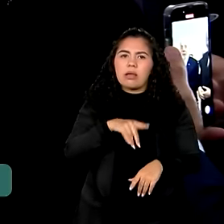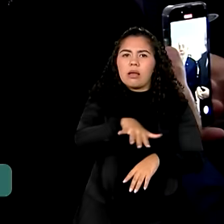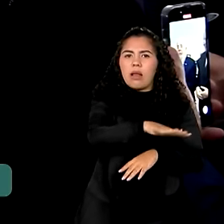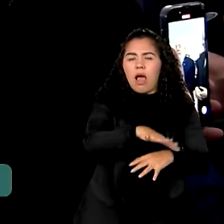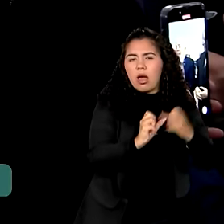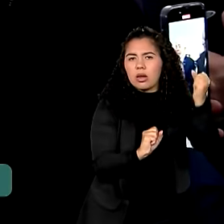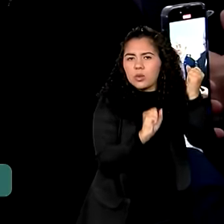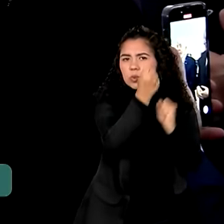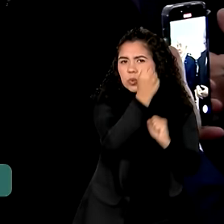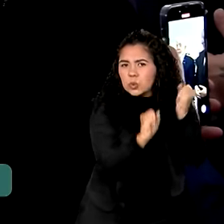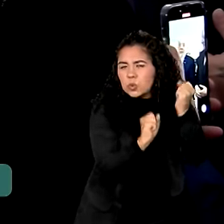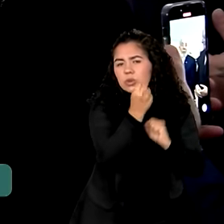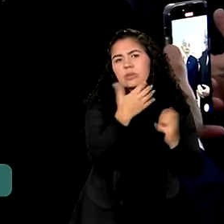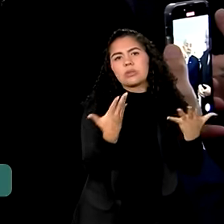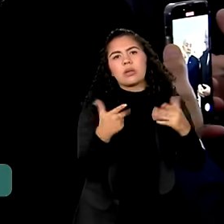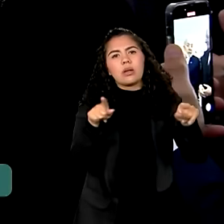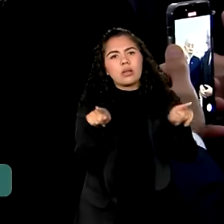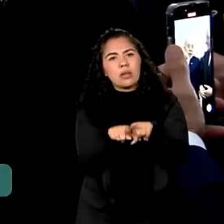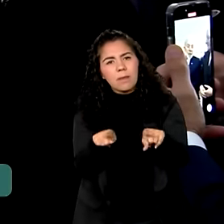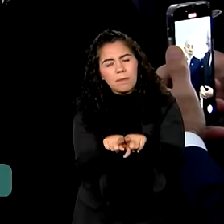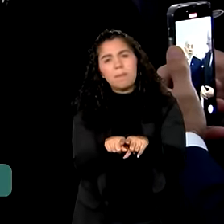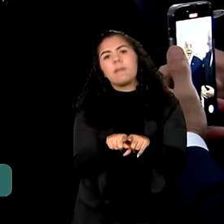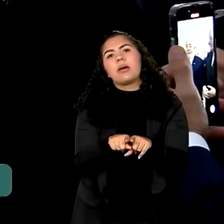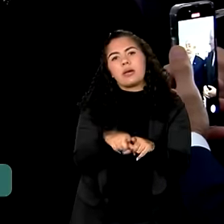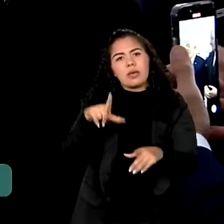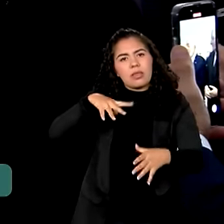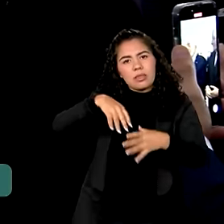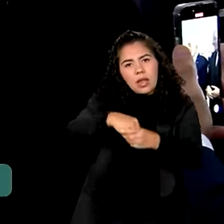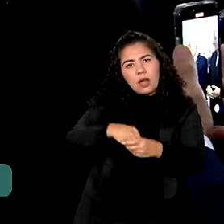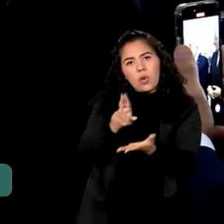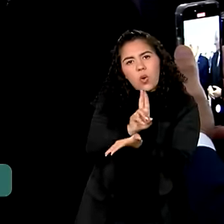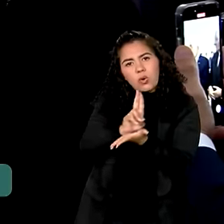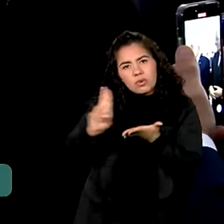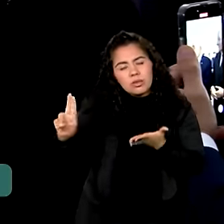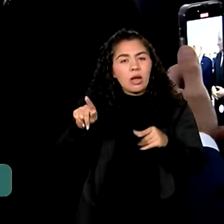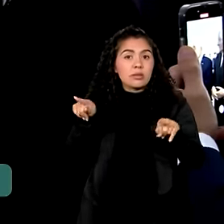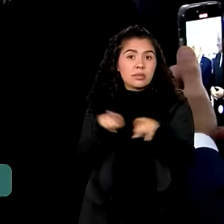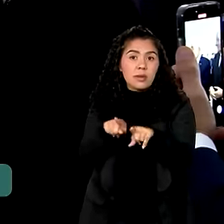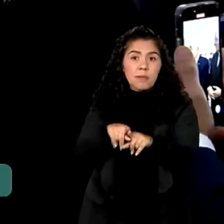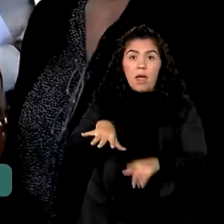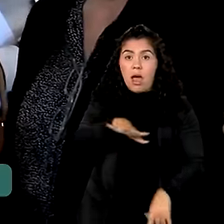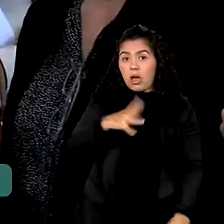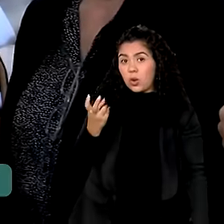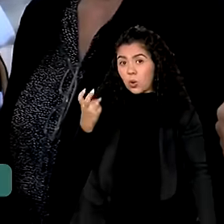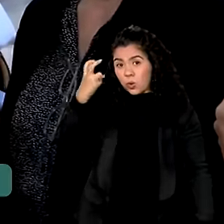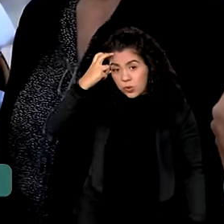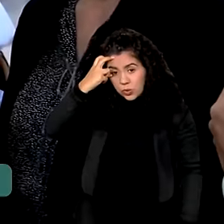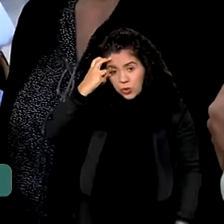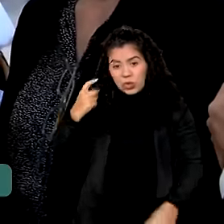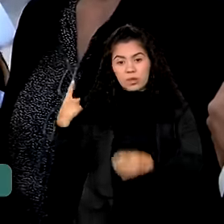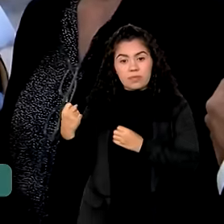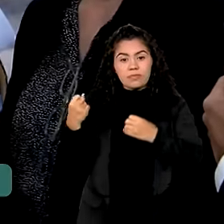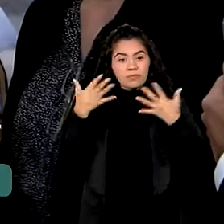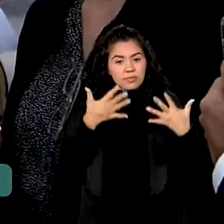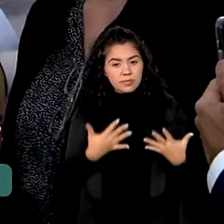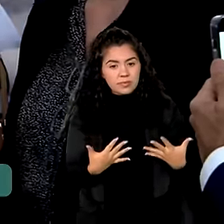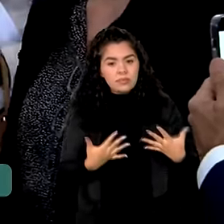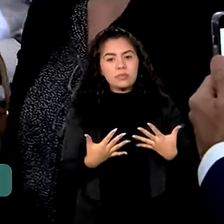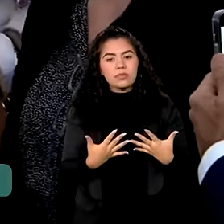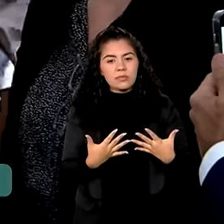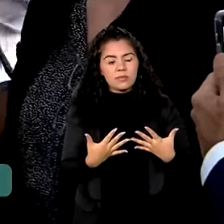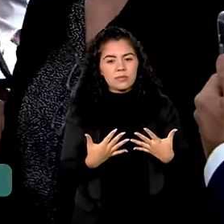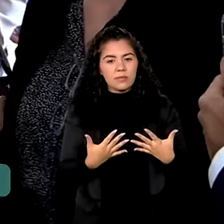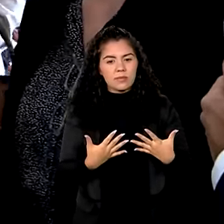industria, que têm na universidade e que têm na cultura. Condividamos os mesmos objetivos,